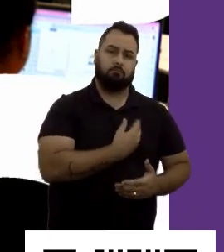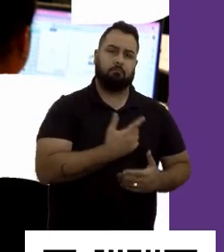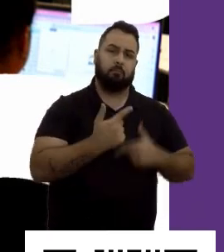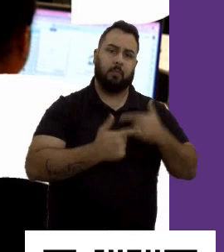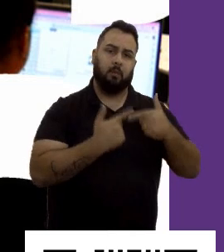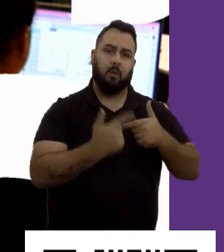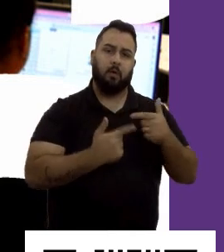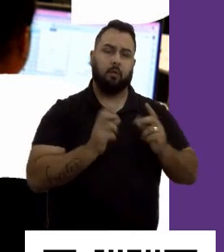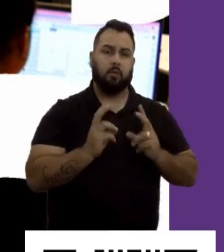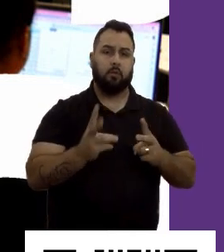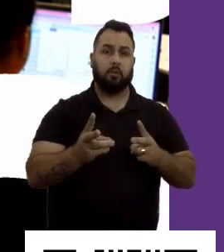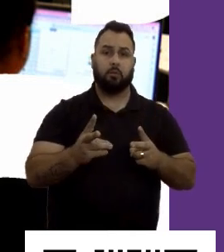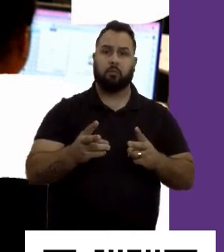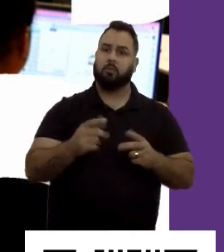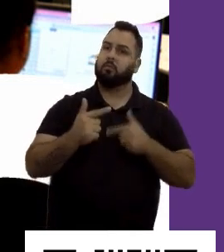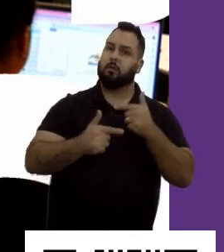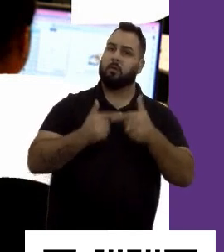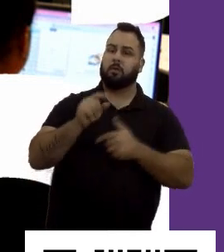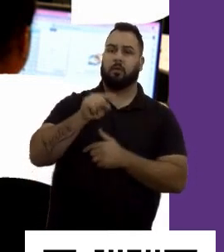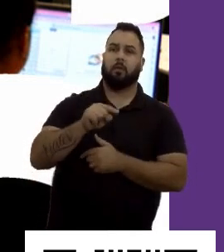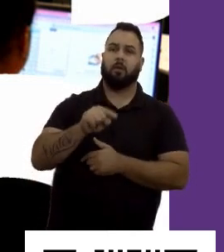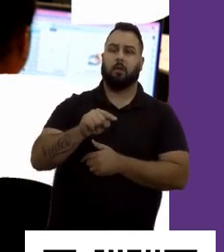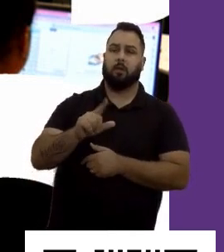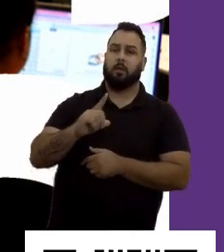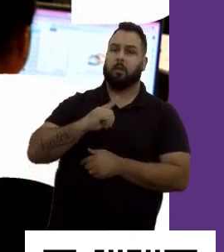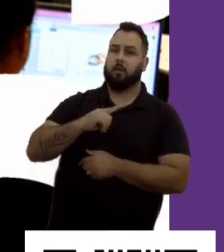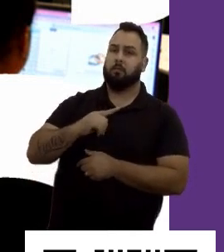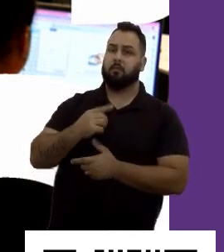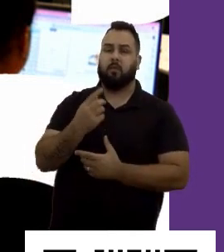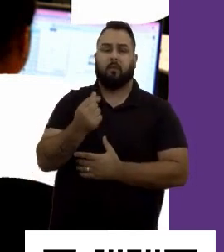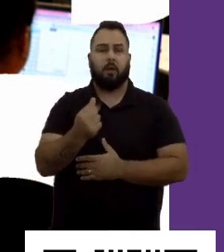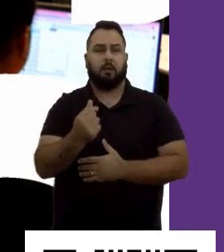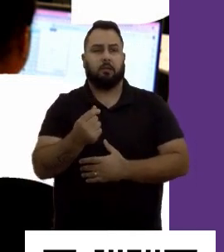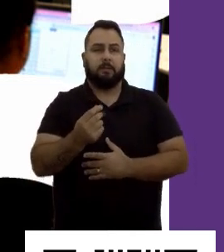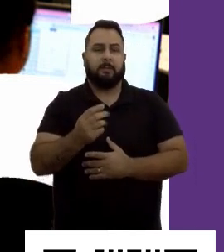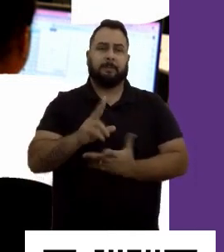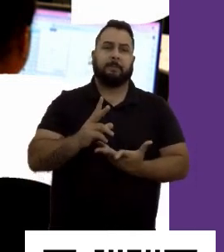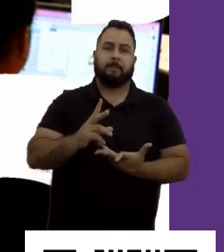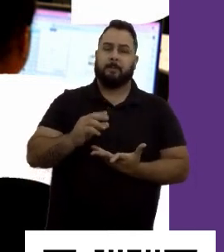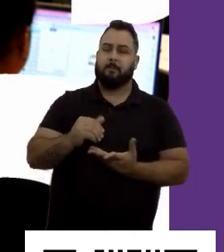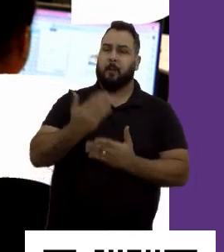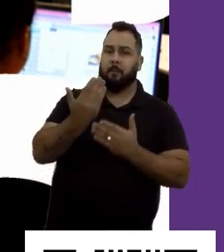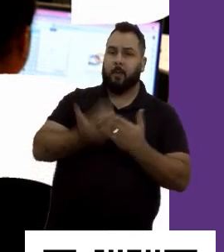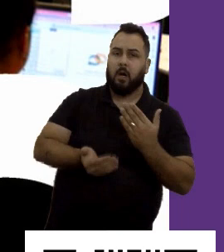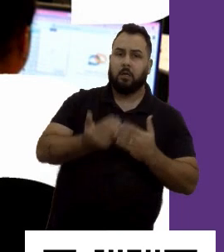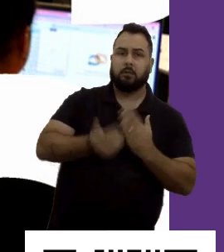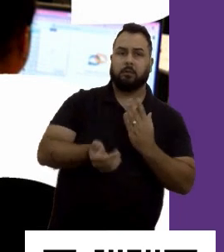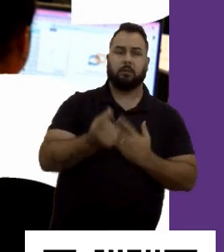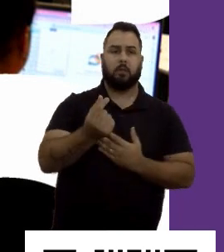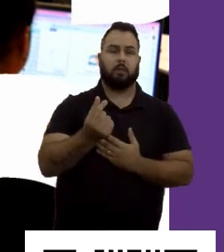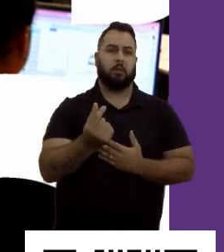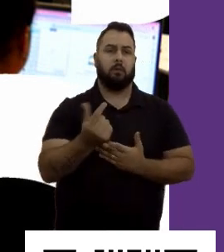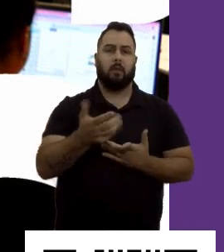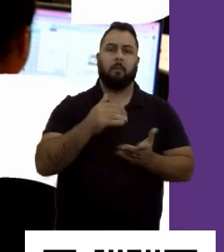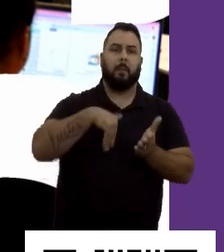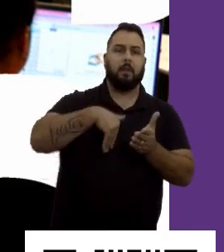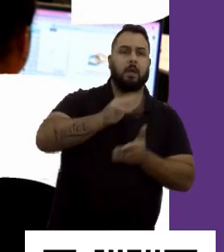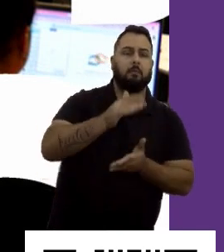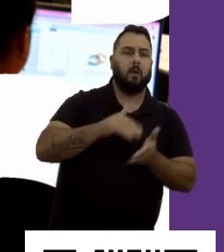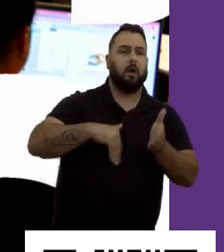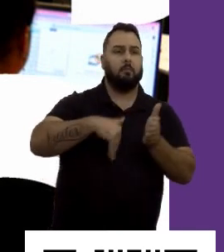né, de rotatividade e isso gera um custo, né, de demissão, de contratação. Então, quando você tem um sistema mais